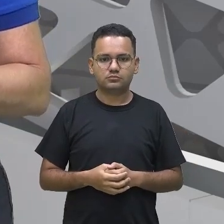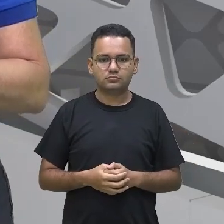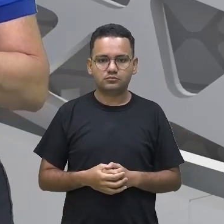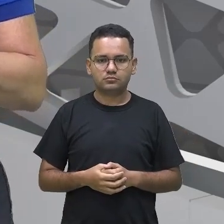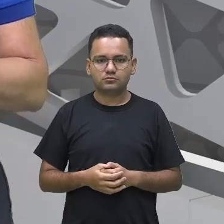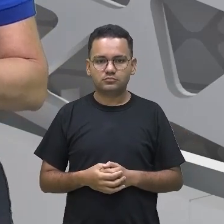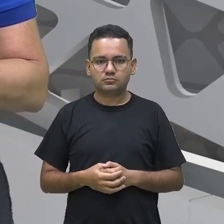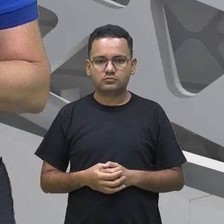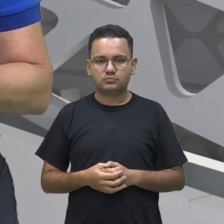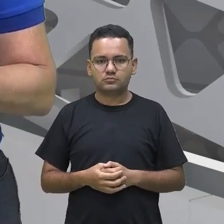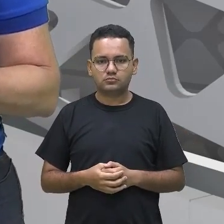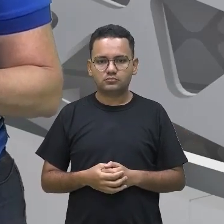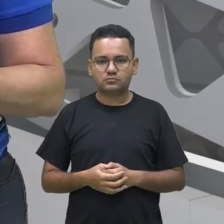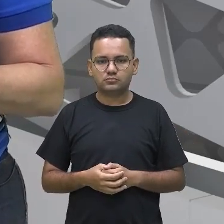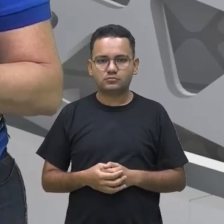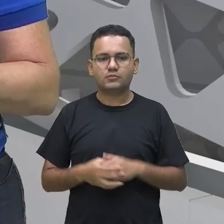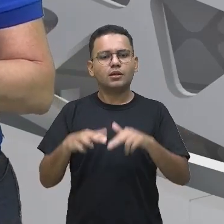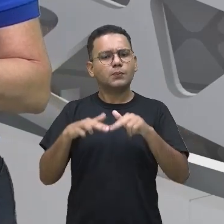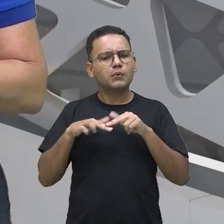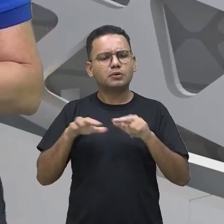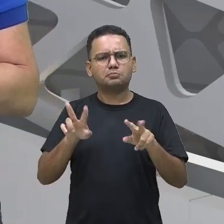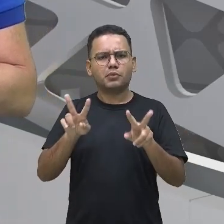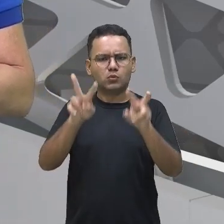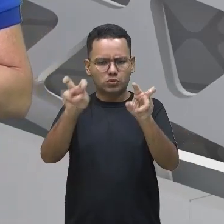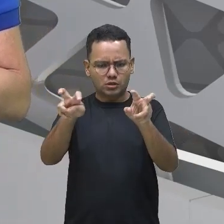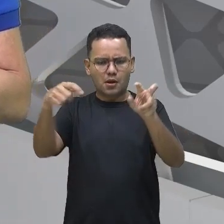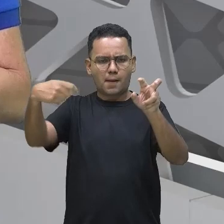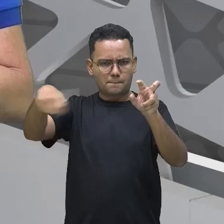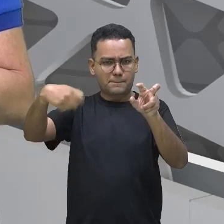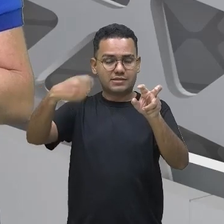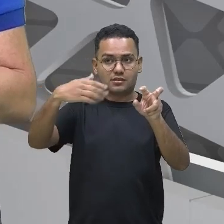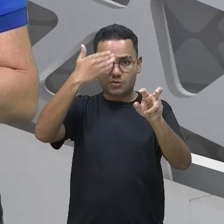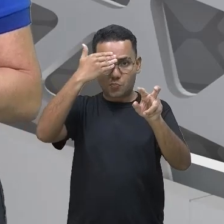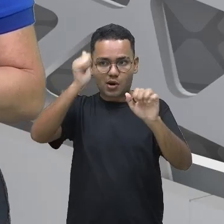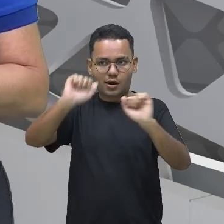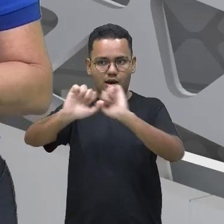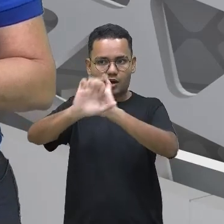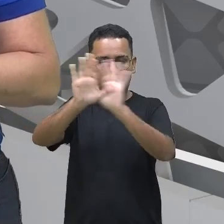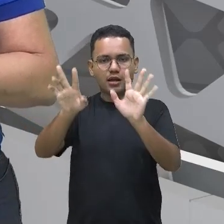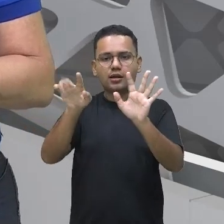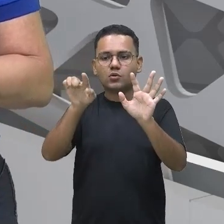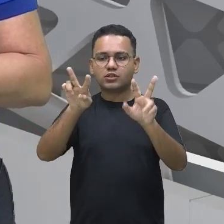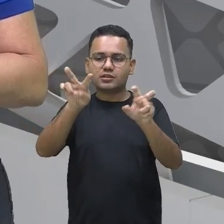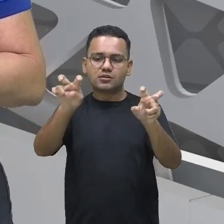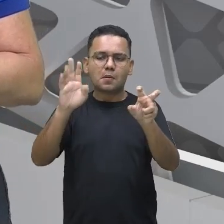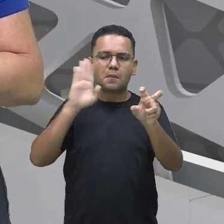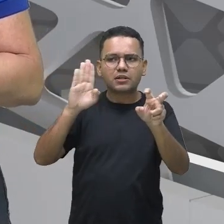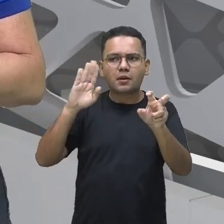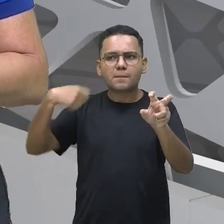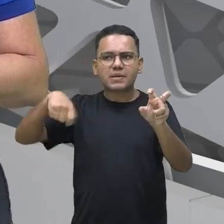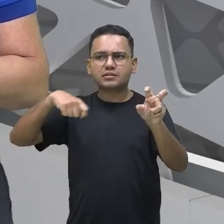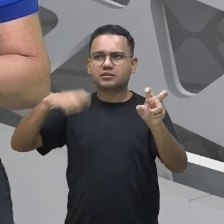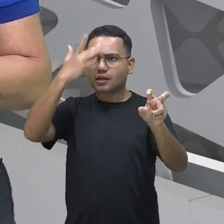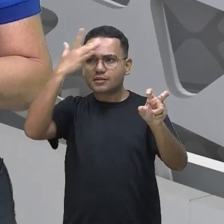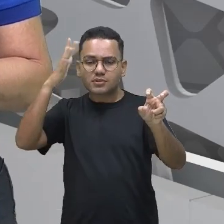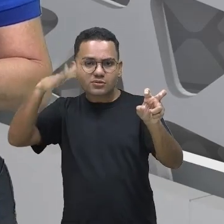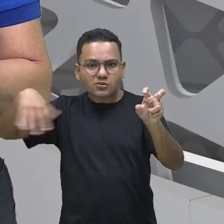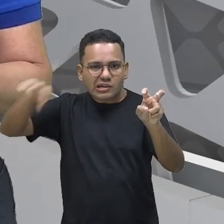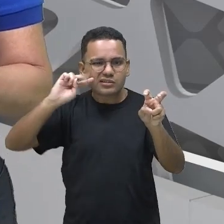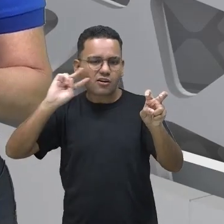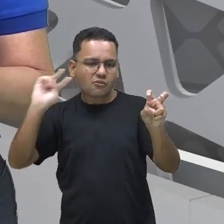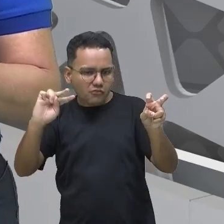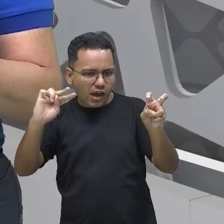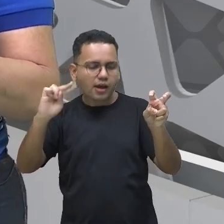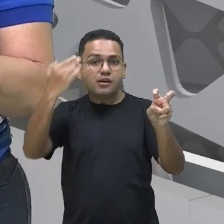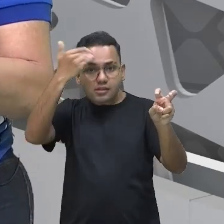descrito o suficiente para que os leitores saibam sobre o que eles vão ver. então, o